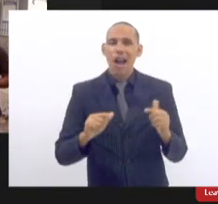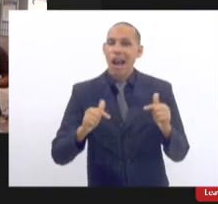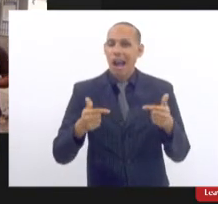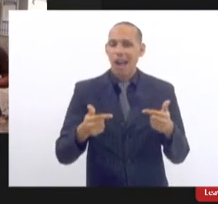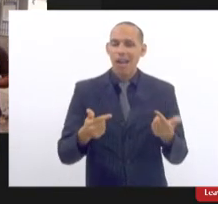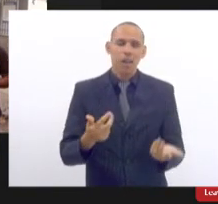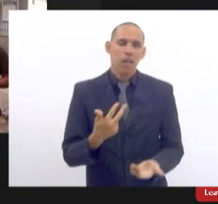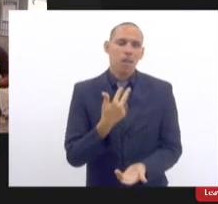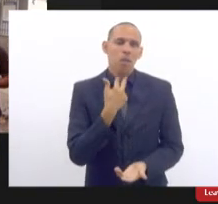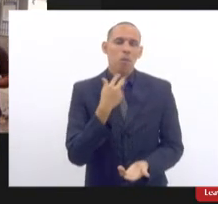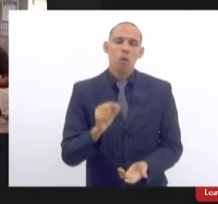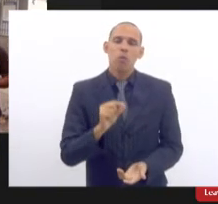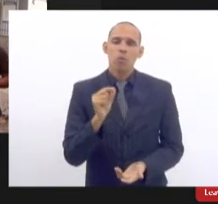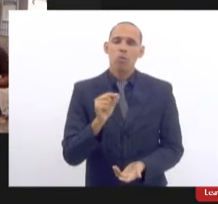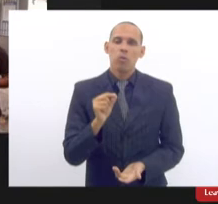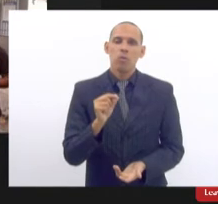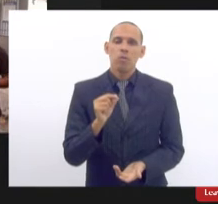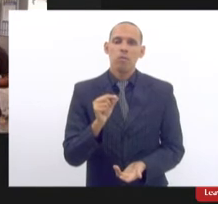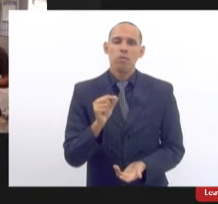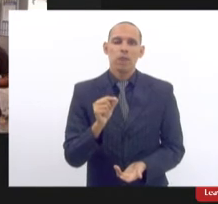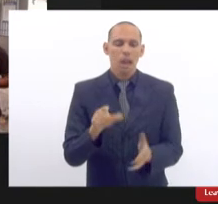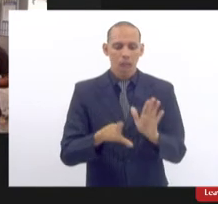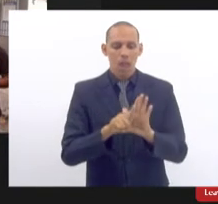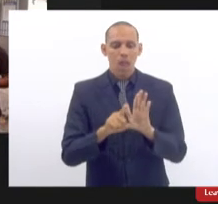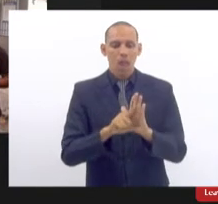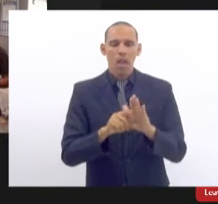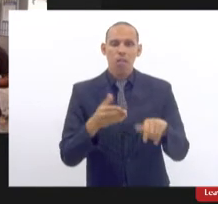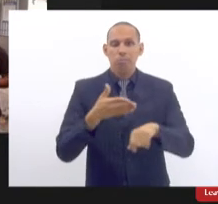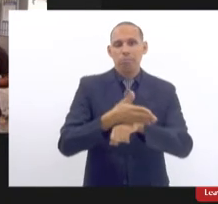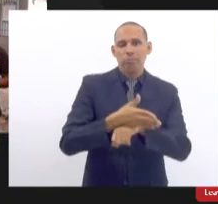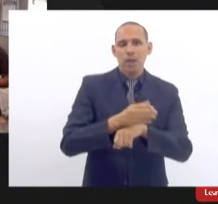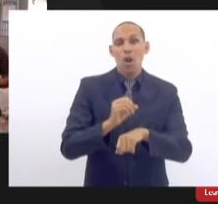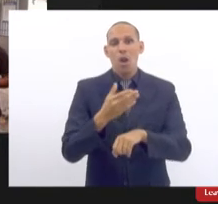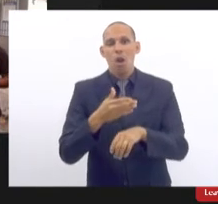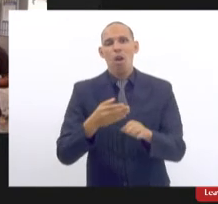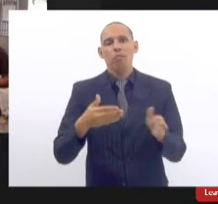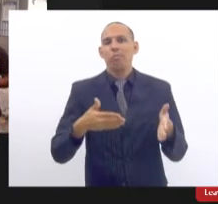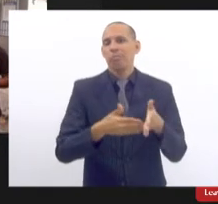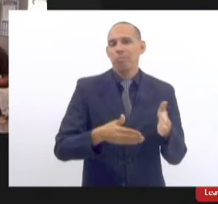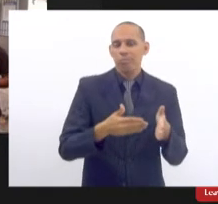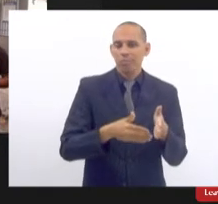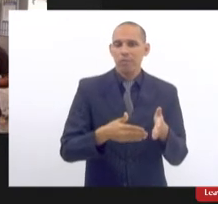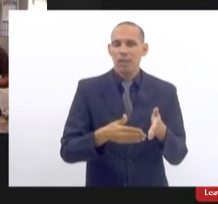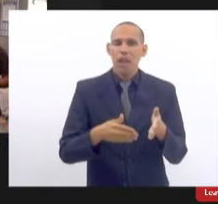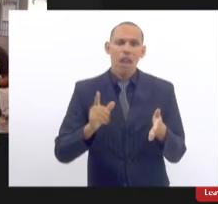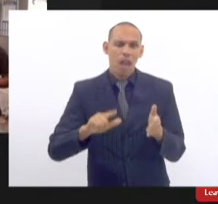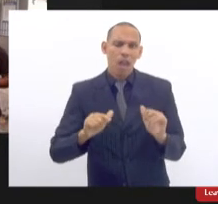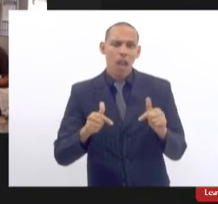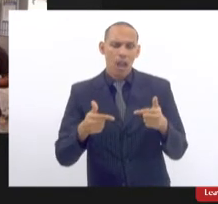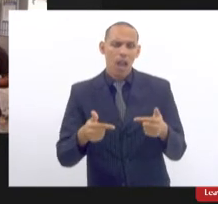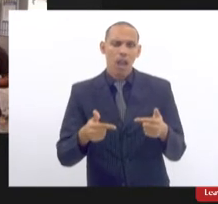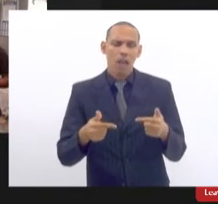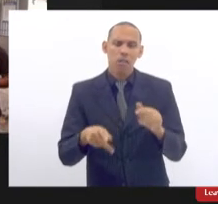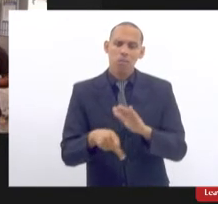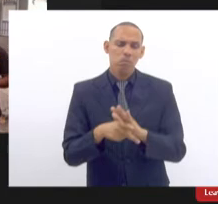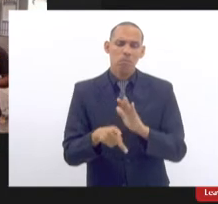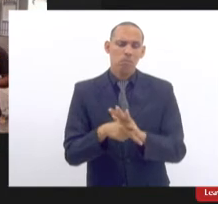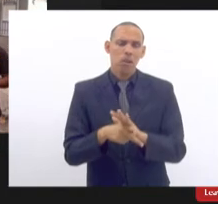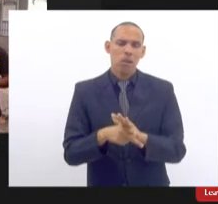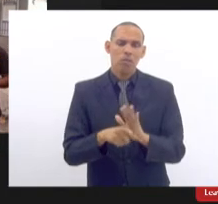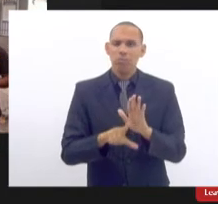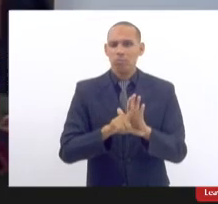além ou aquém da lei elas apenas são modos facientes são modos facientes do diploma legal